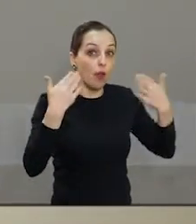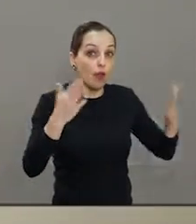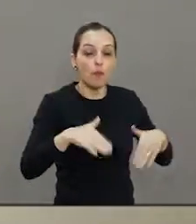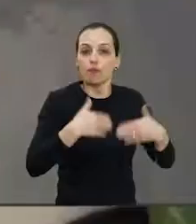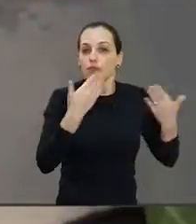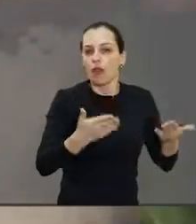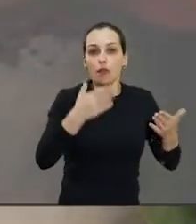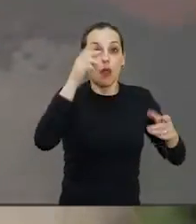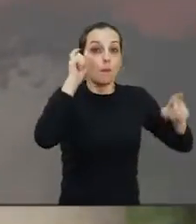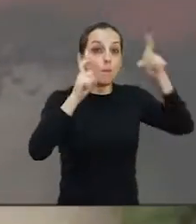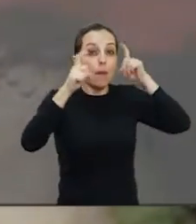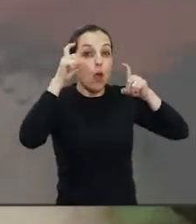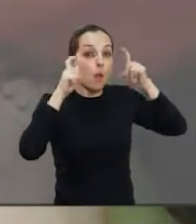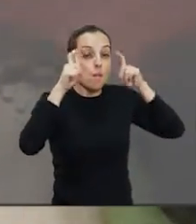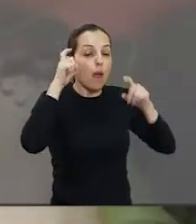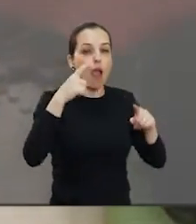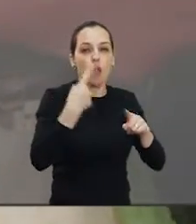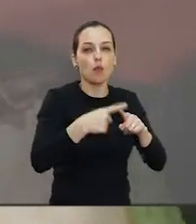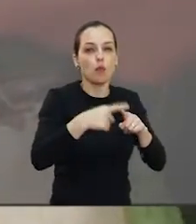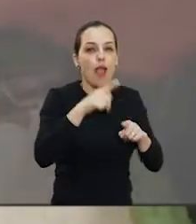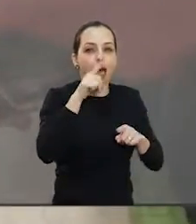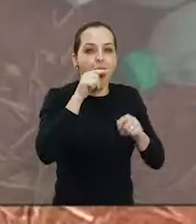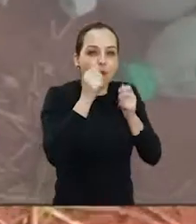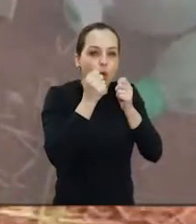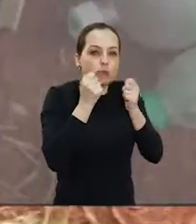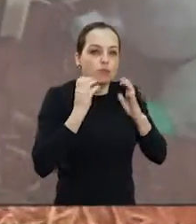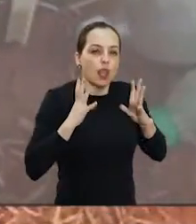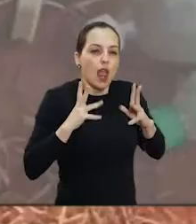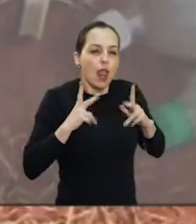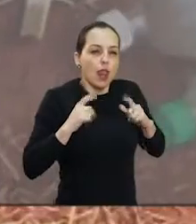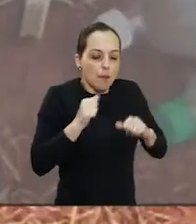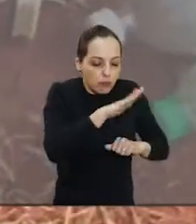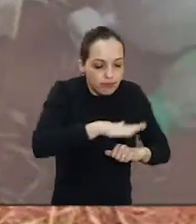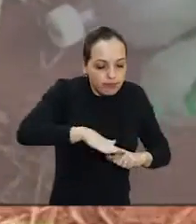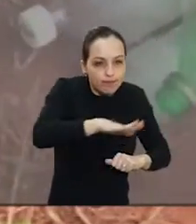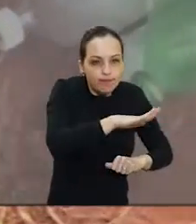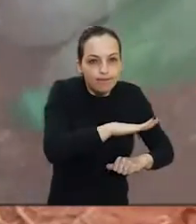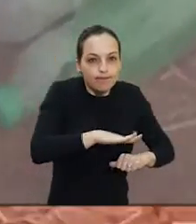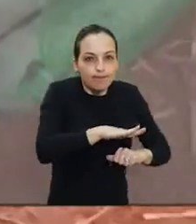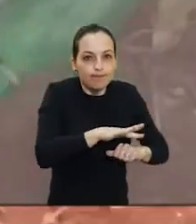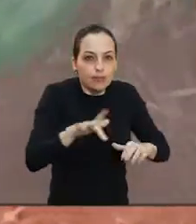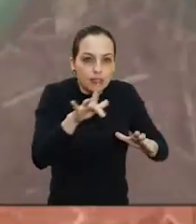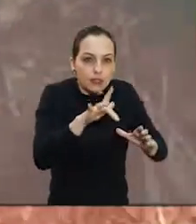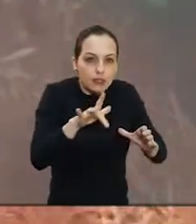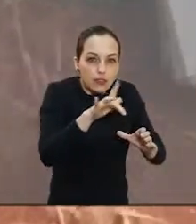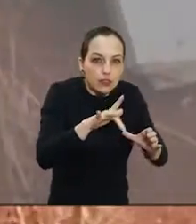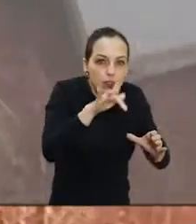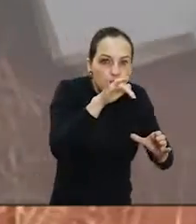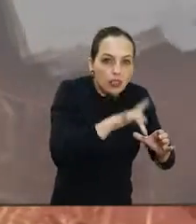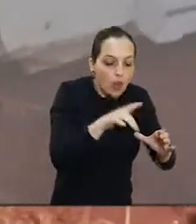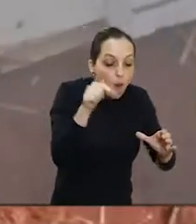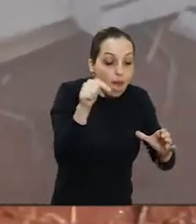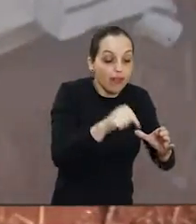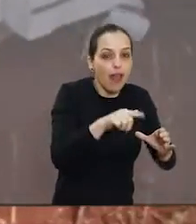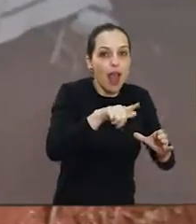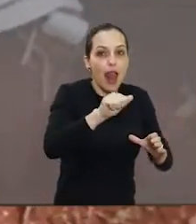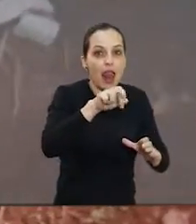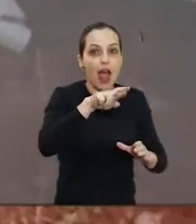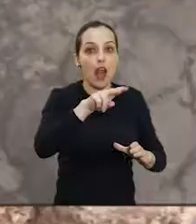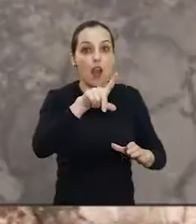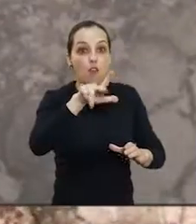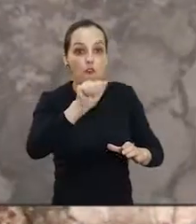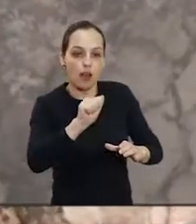probabilidade tanto de acúmulo de água, como criando muitas larvas que podem dar origem a